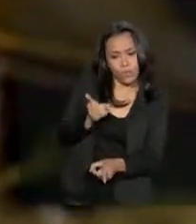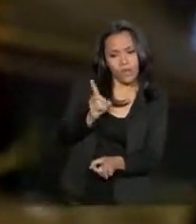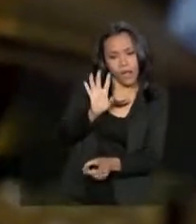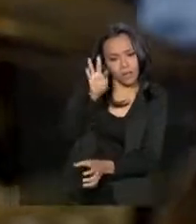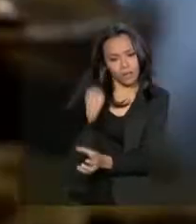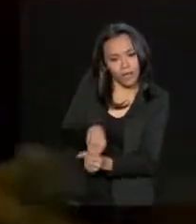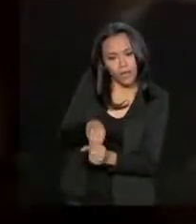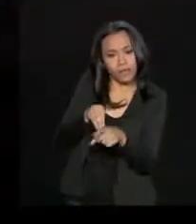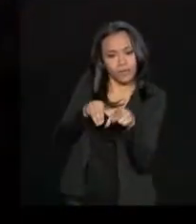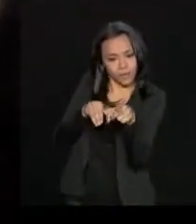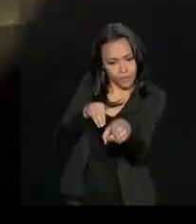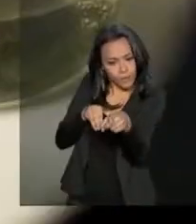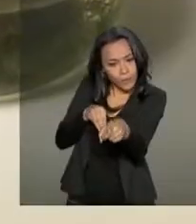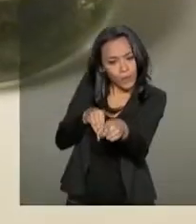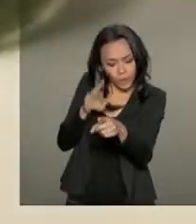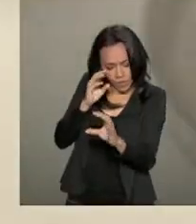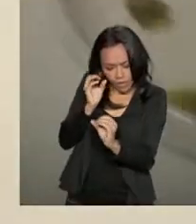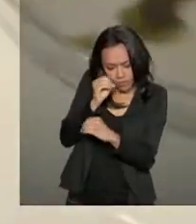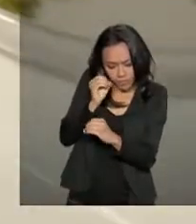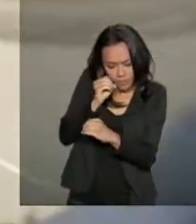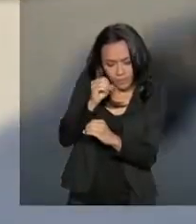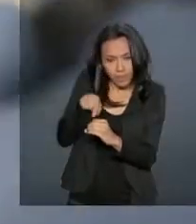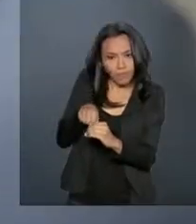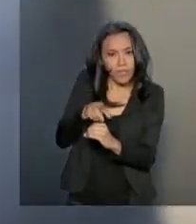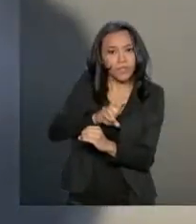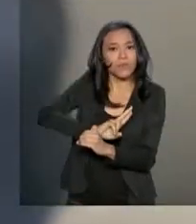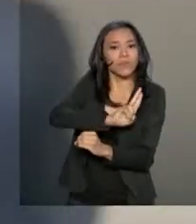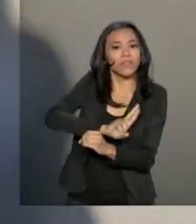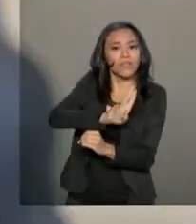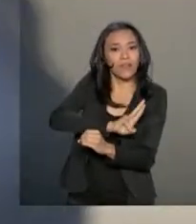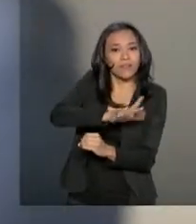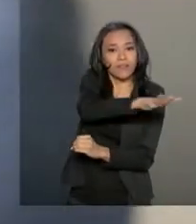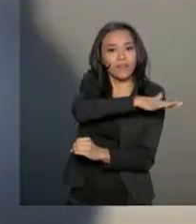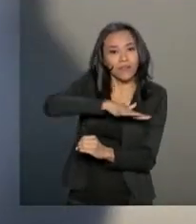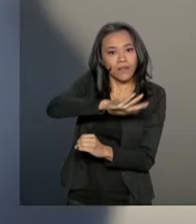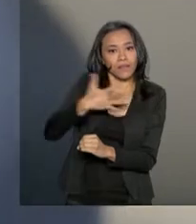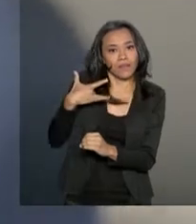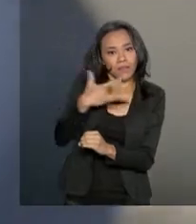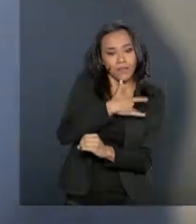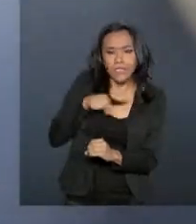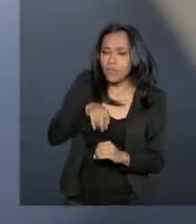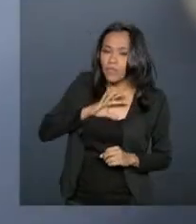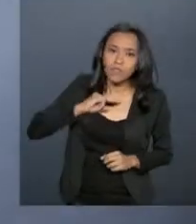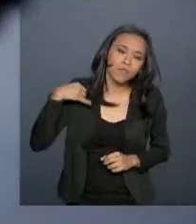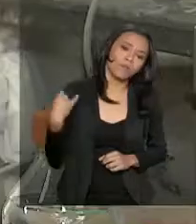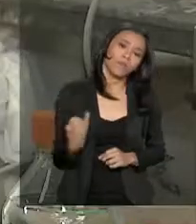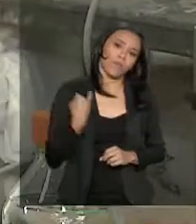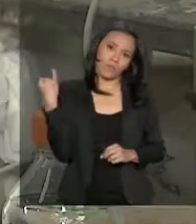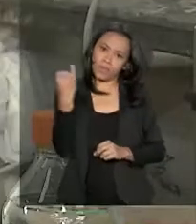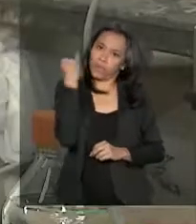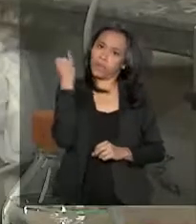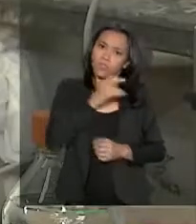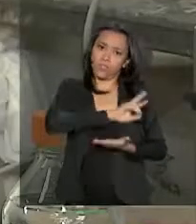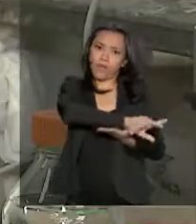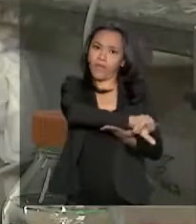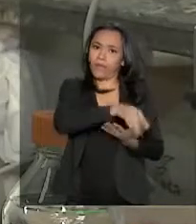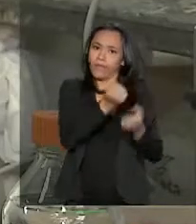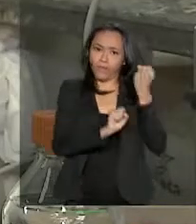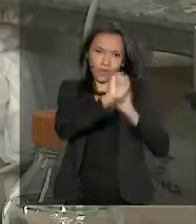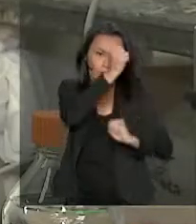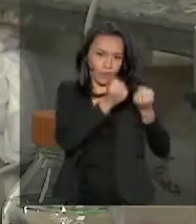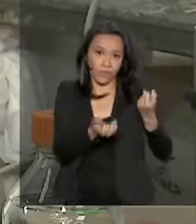química com alguma dessas atividades, elas vão ser bastante importantes para diferentes indústrias. Indústria